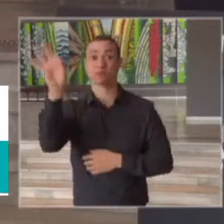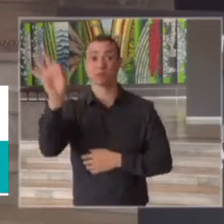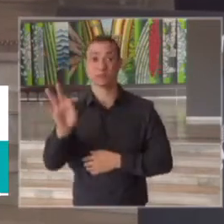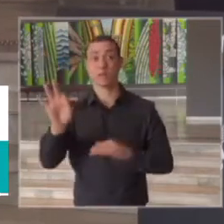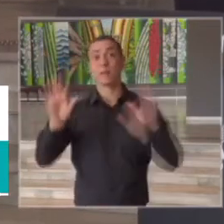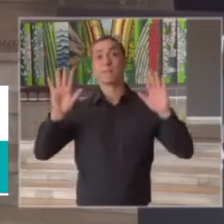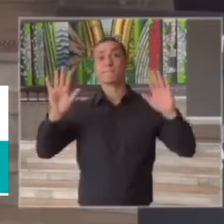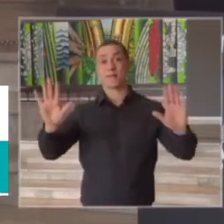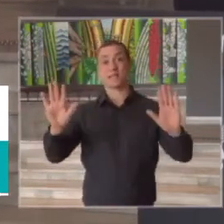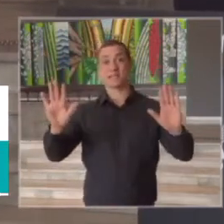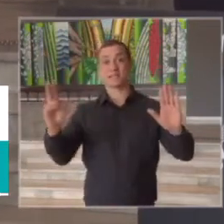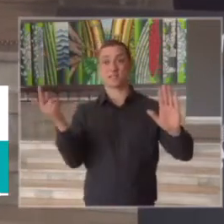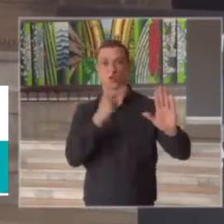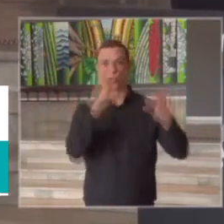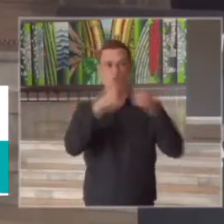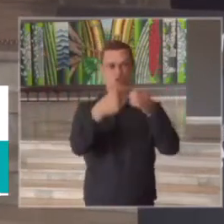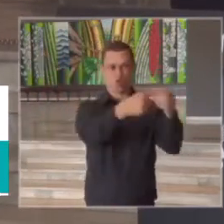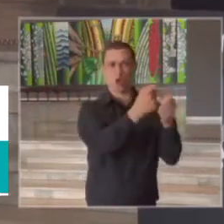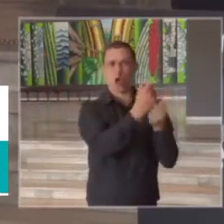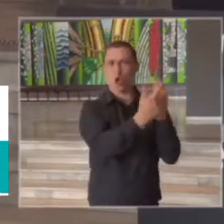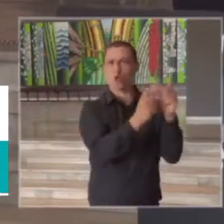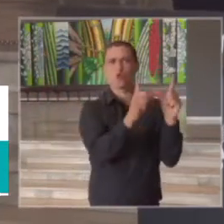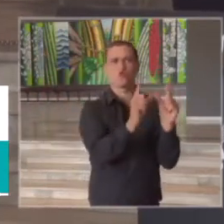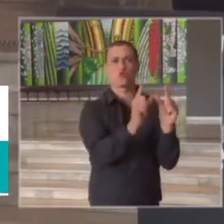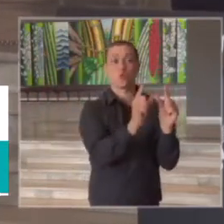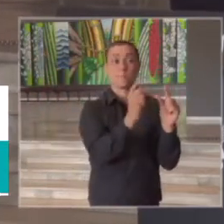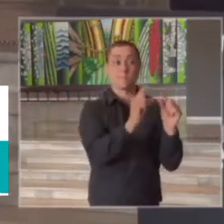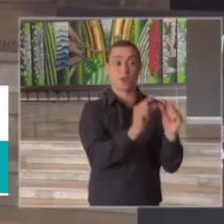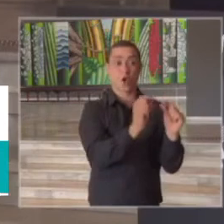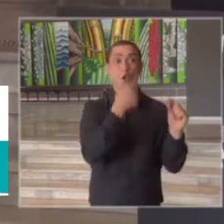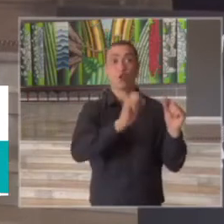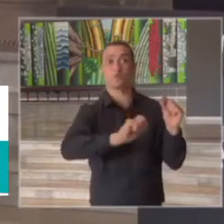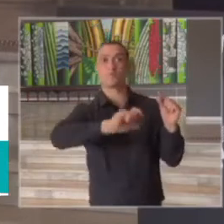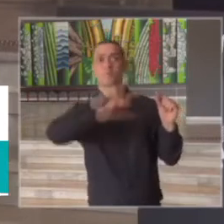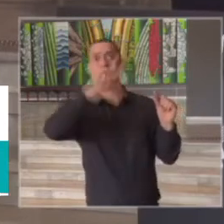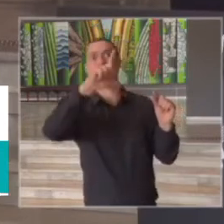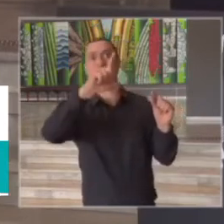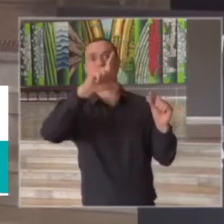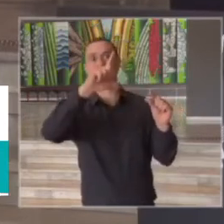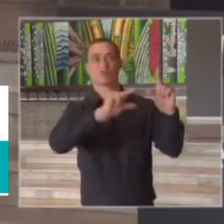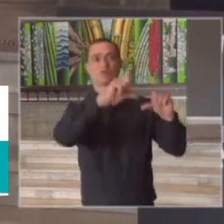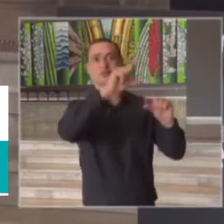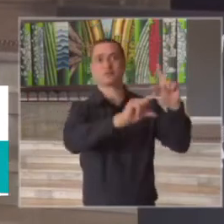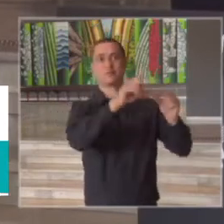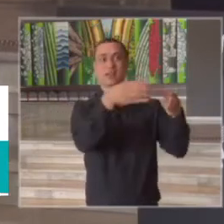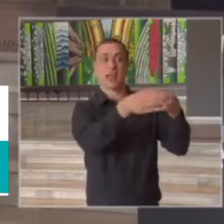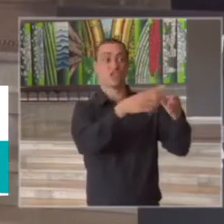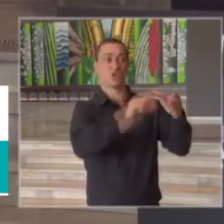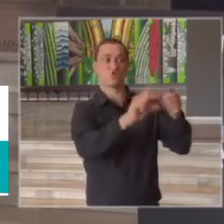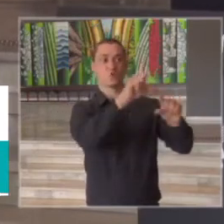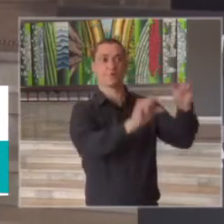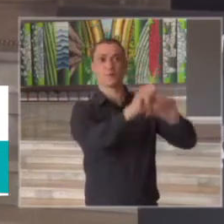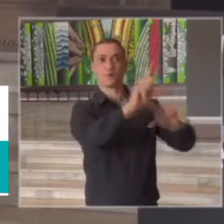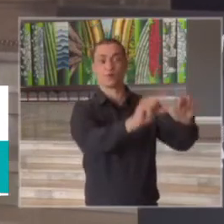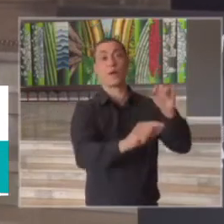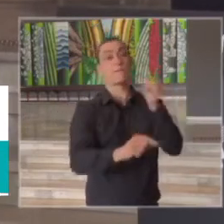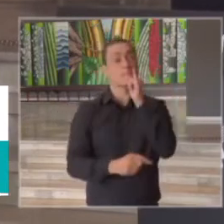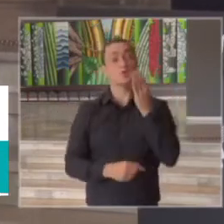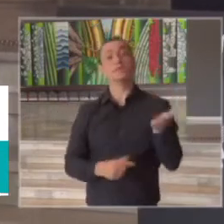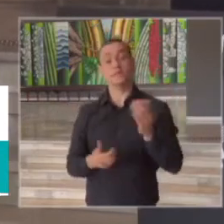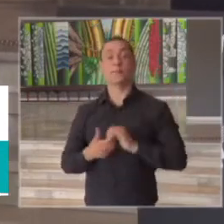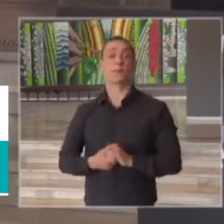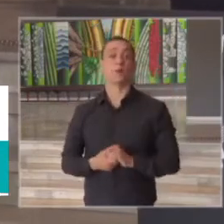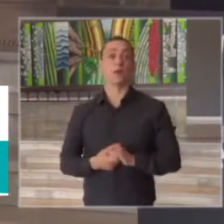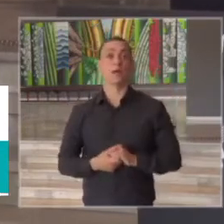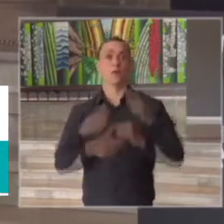alguns municípios da região tem números maiores do que essa média localizada na região como é o caso por exemplo